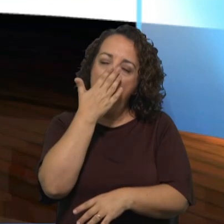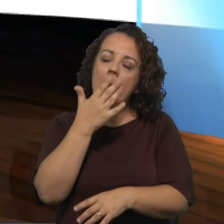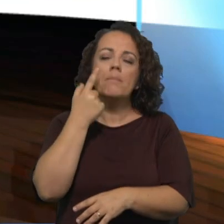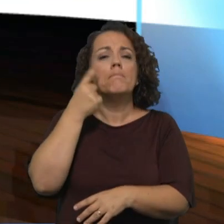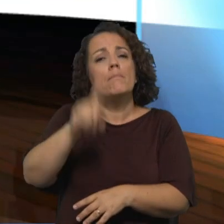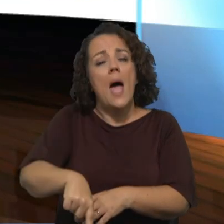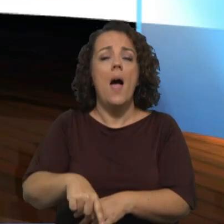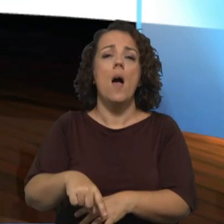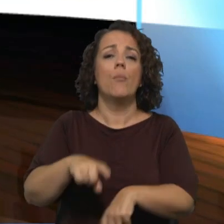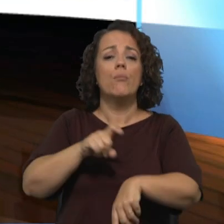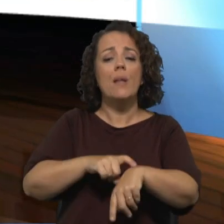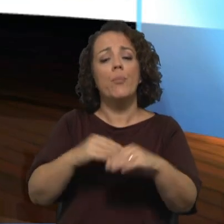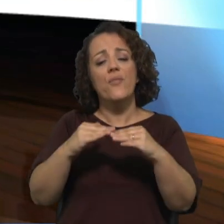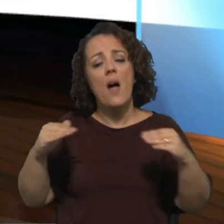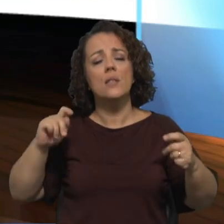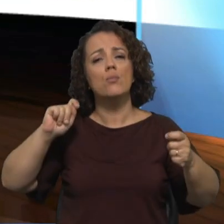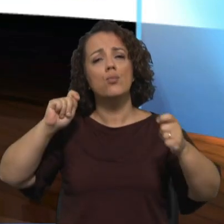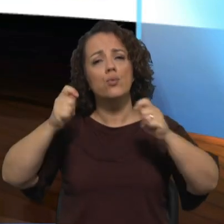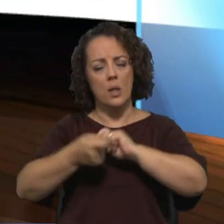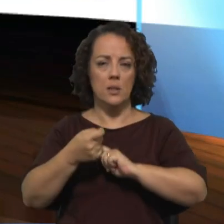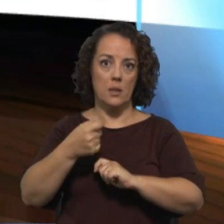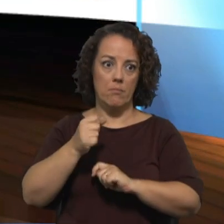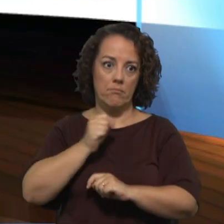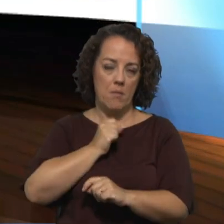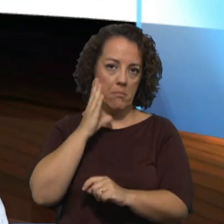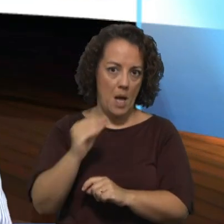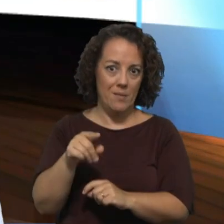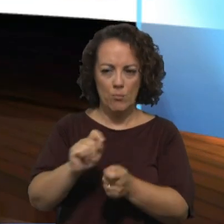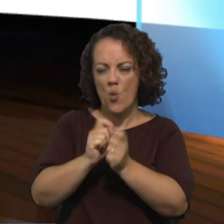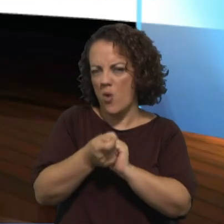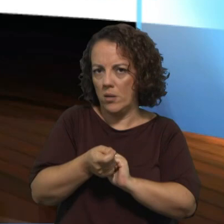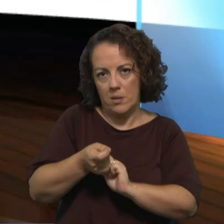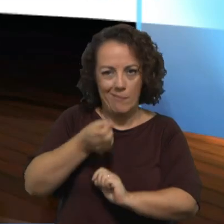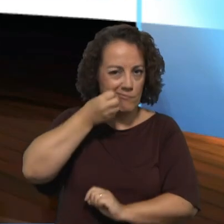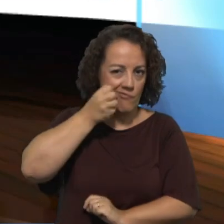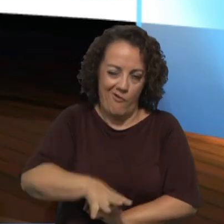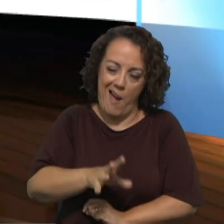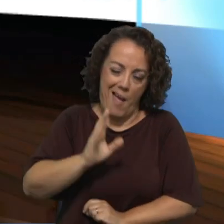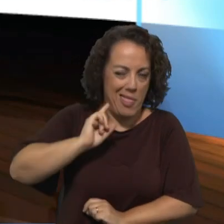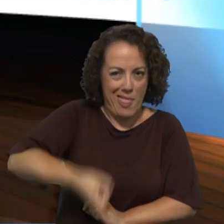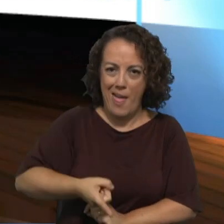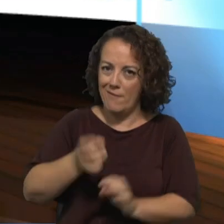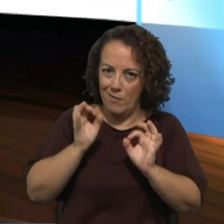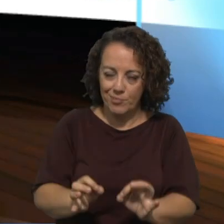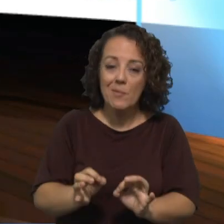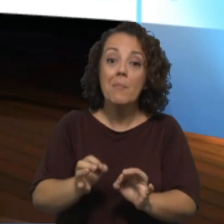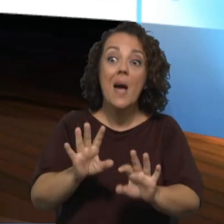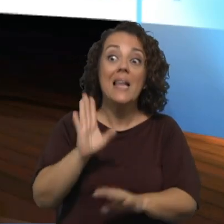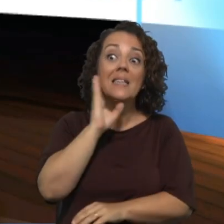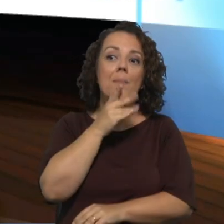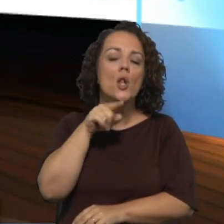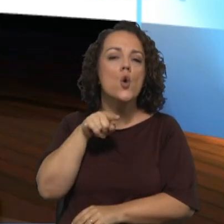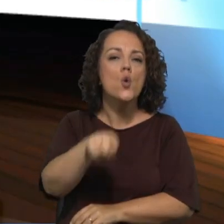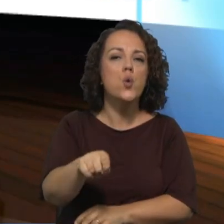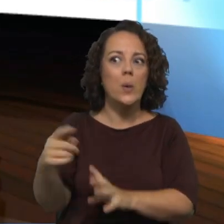de mudança. Creio que a mudança será inevitável. Como é que essa mudança vai acontecer? Vai depender muito da gestão dessas tensões, que,